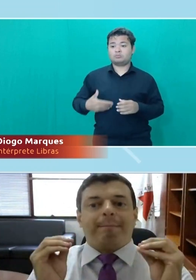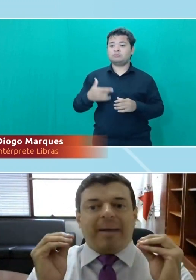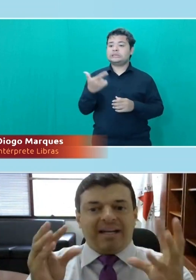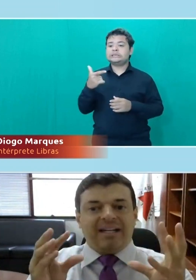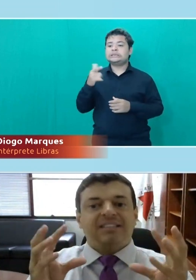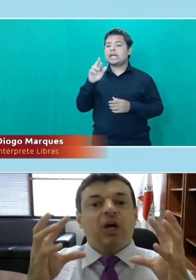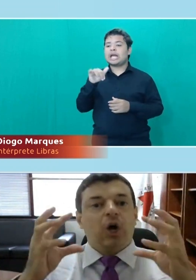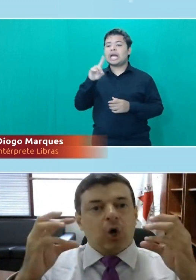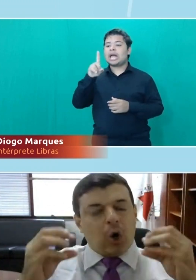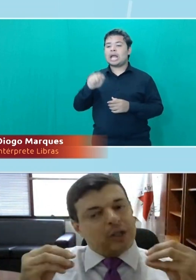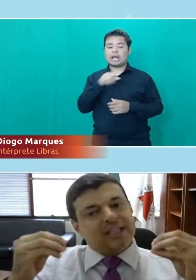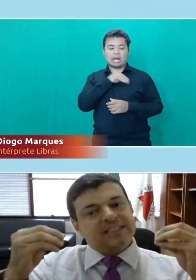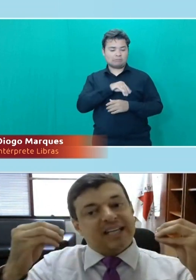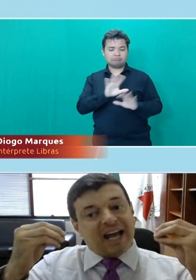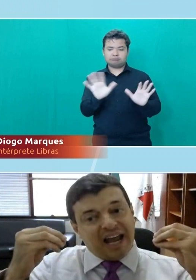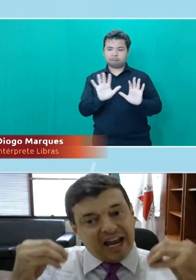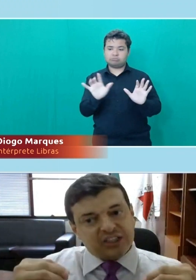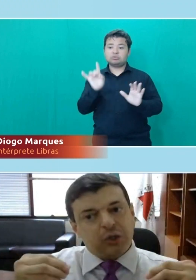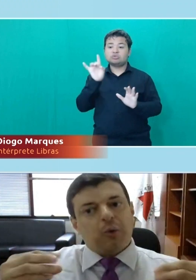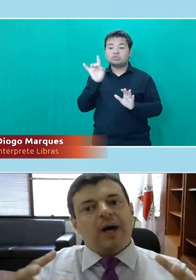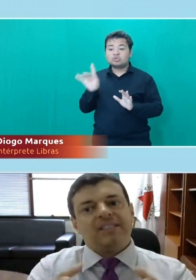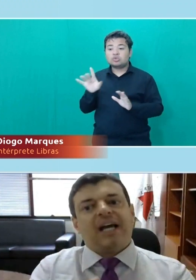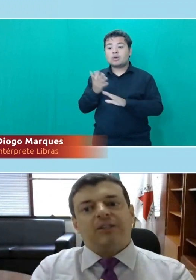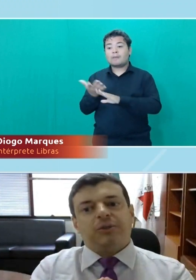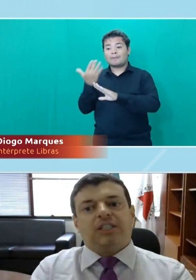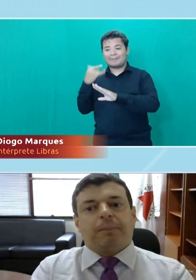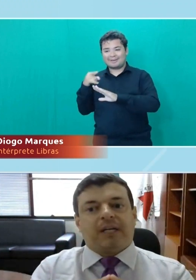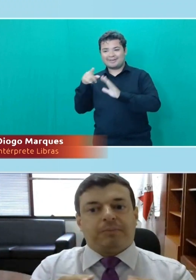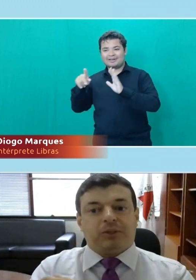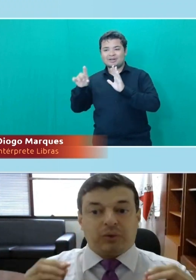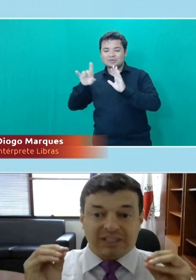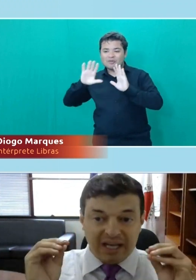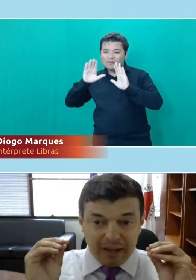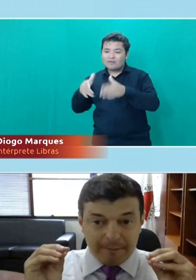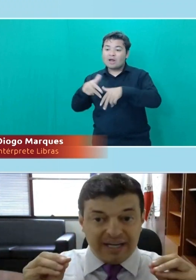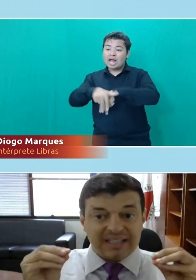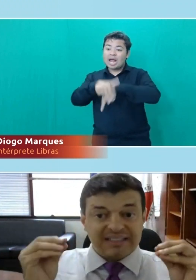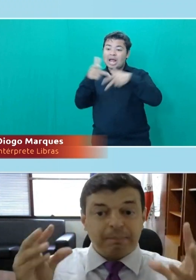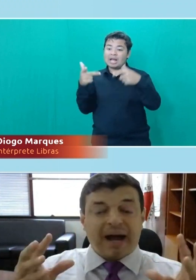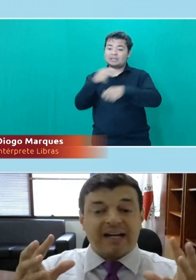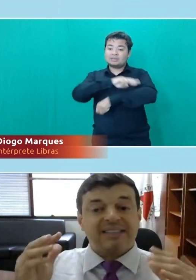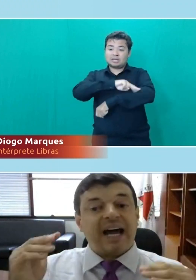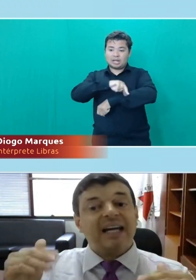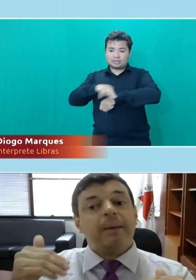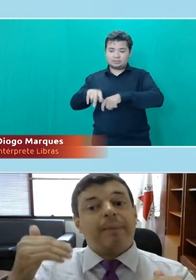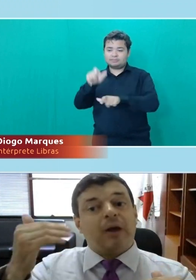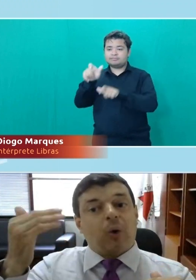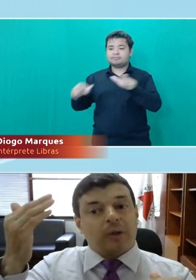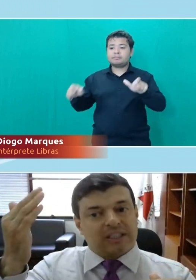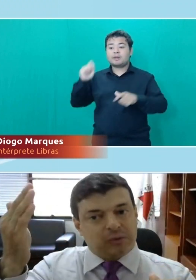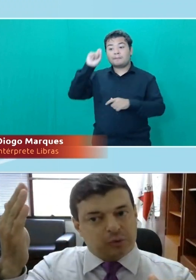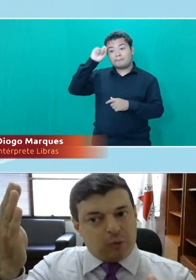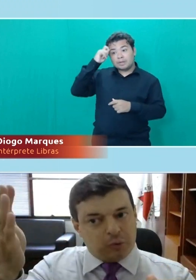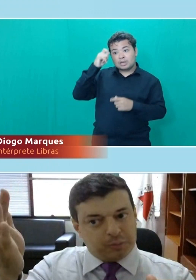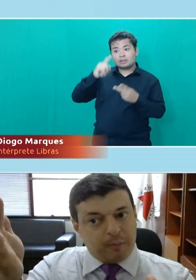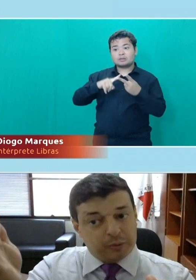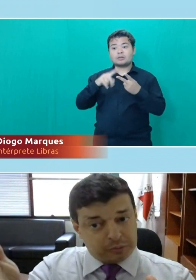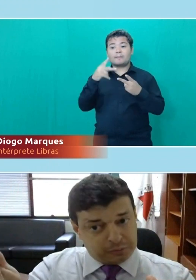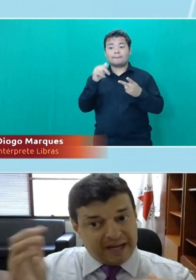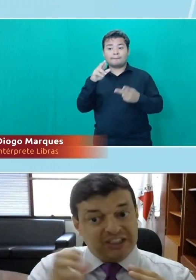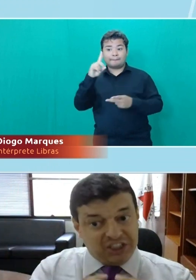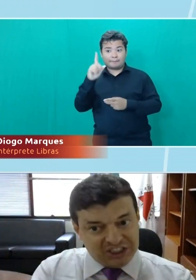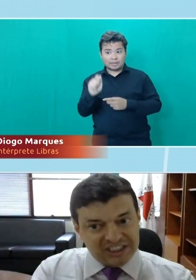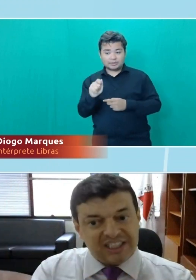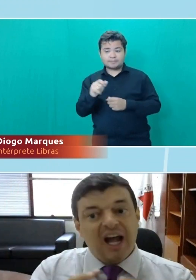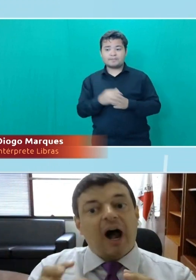elas são apenas cotas étnico-raciais, ou seja, para as pessoas pretas e pardas. Há também cotas nos concursos